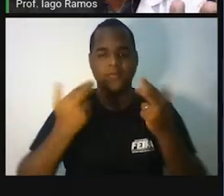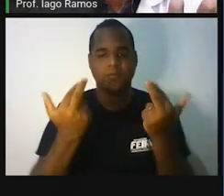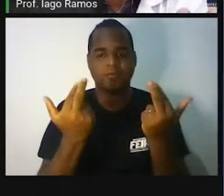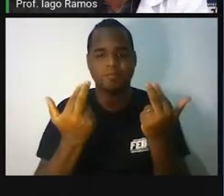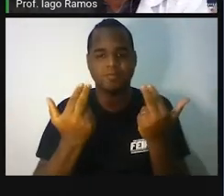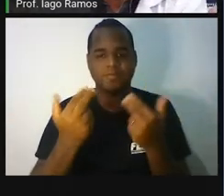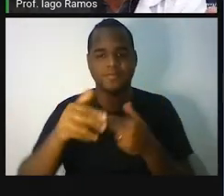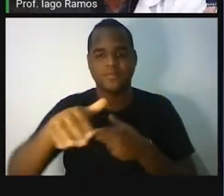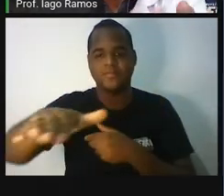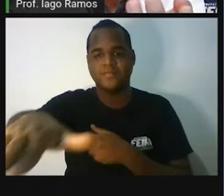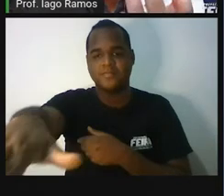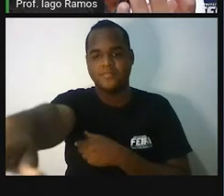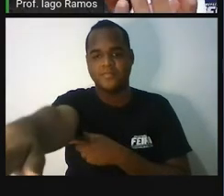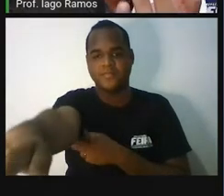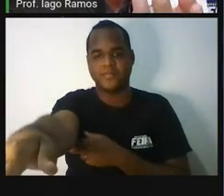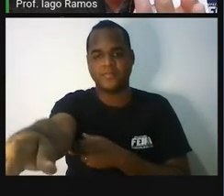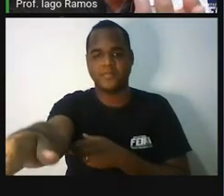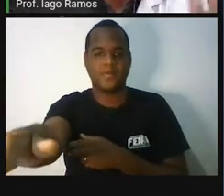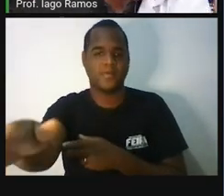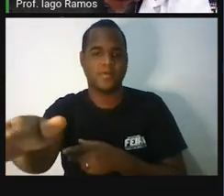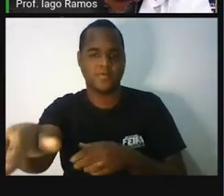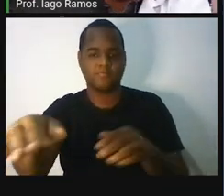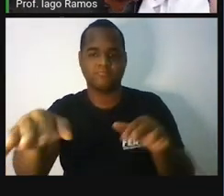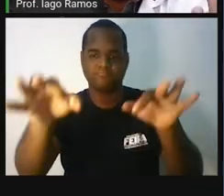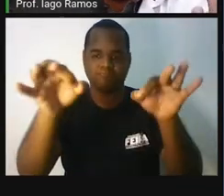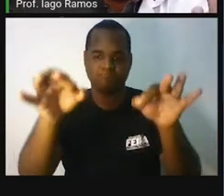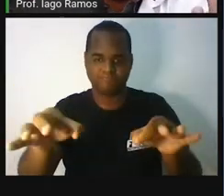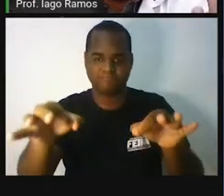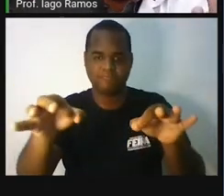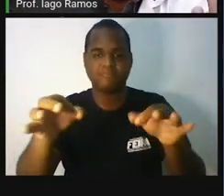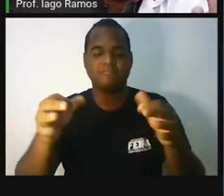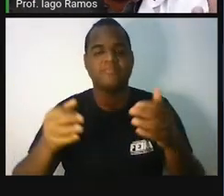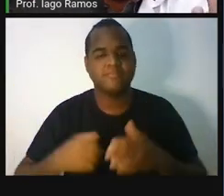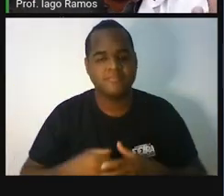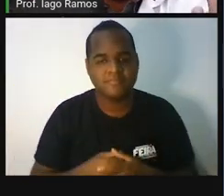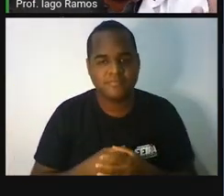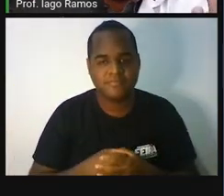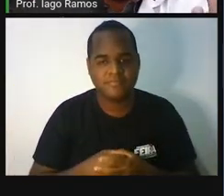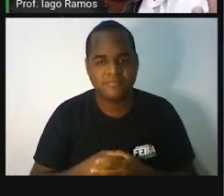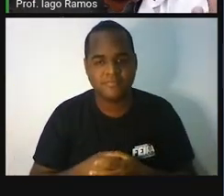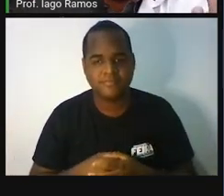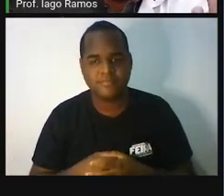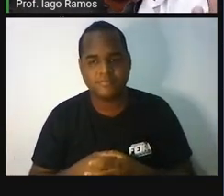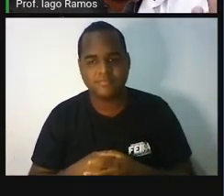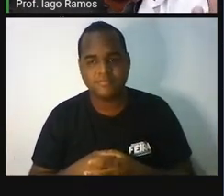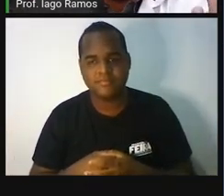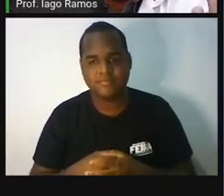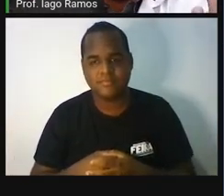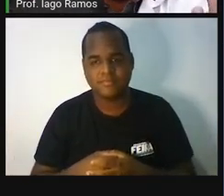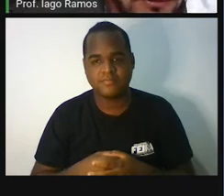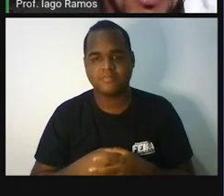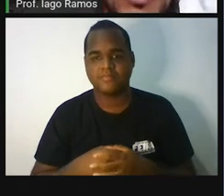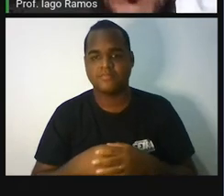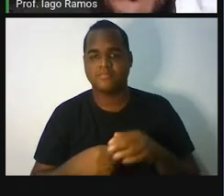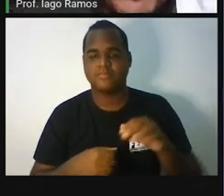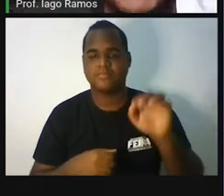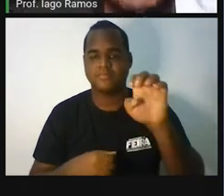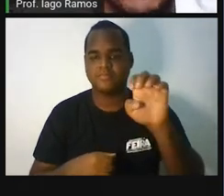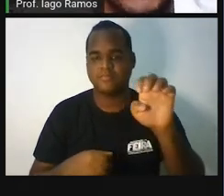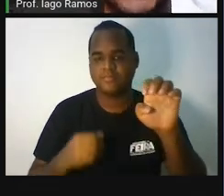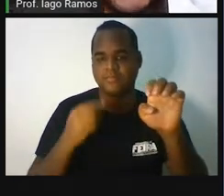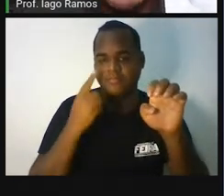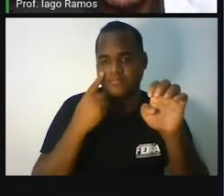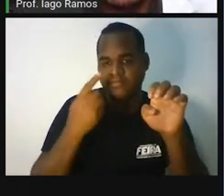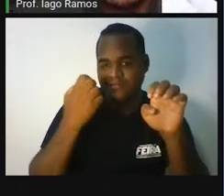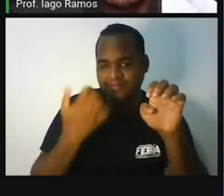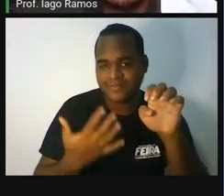braços para frente e coloca assim, ó, alinhados. No braço esquerdo, coloque um livro. Olha só, eu tenho um livro aqui.